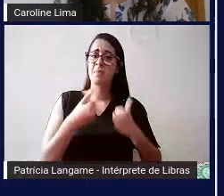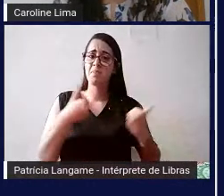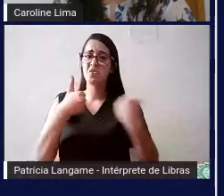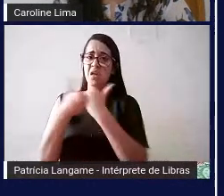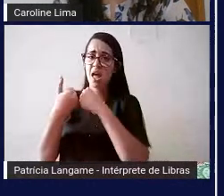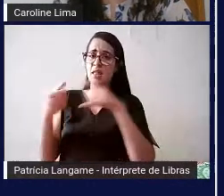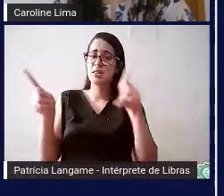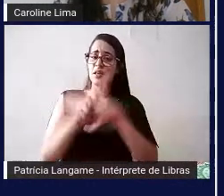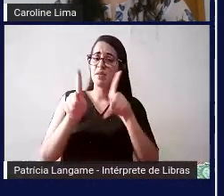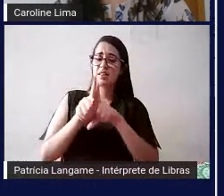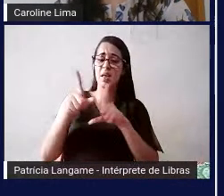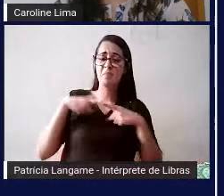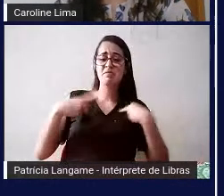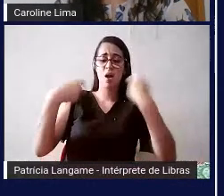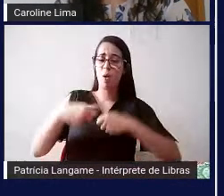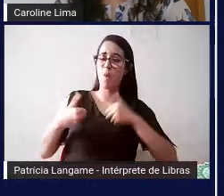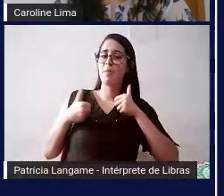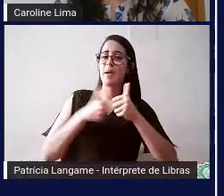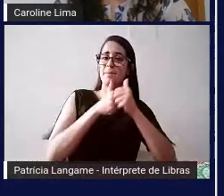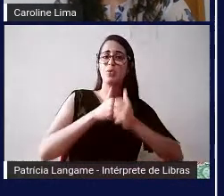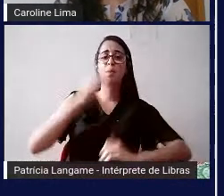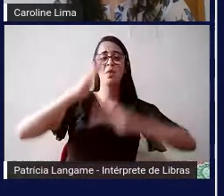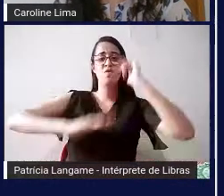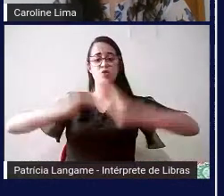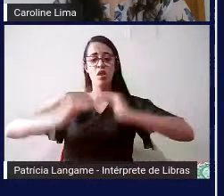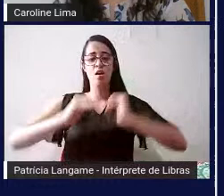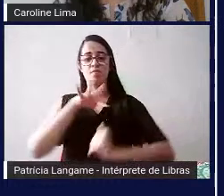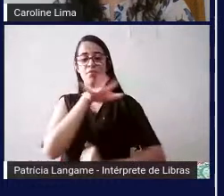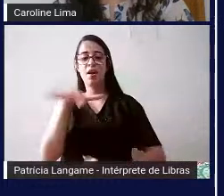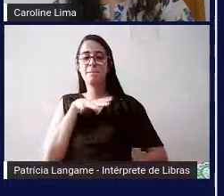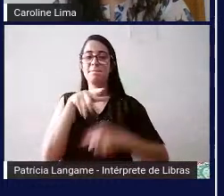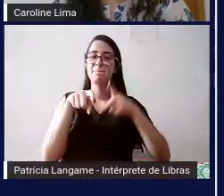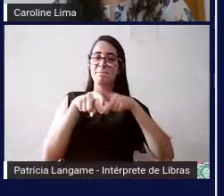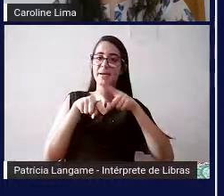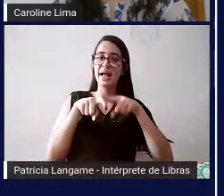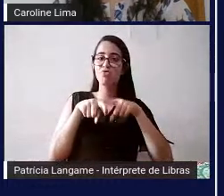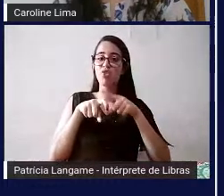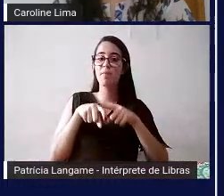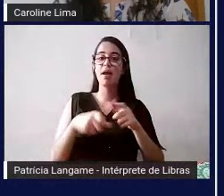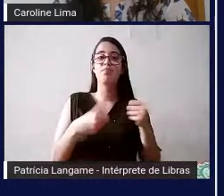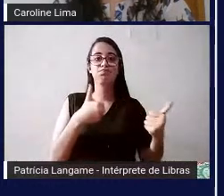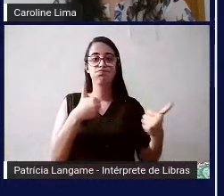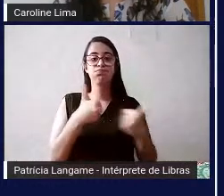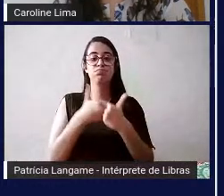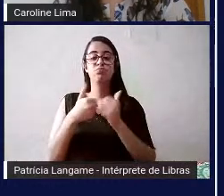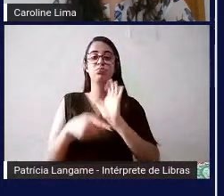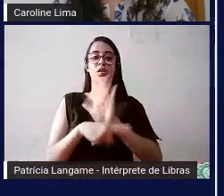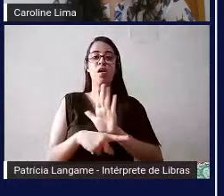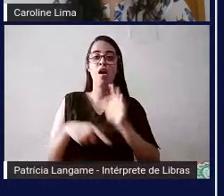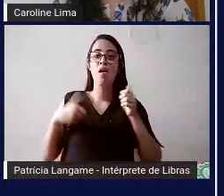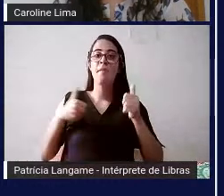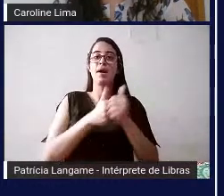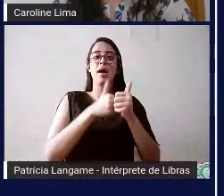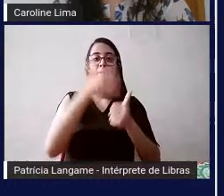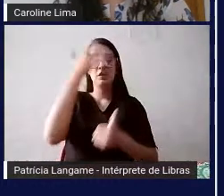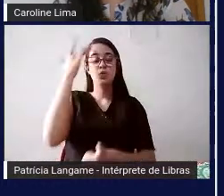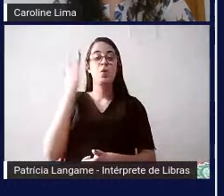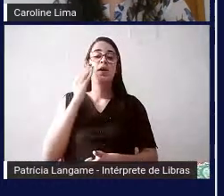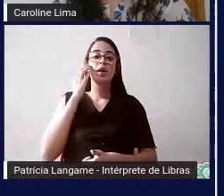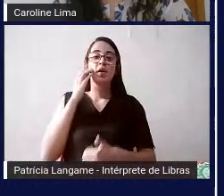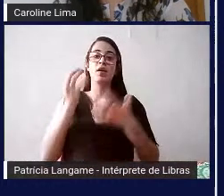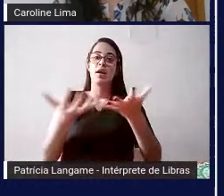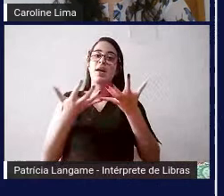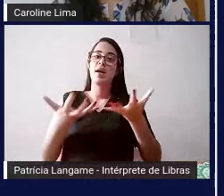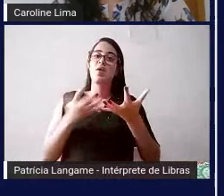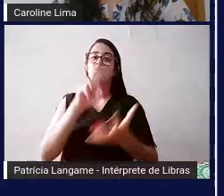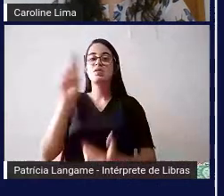tem precisa de acompanhamento de profissionais da área médica para ajudar para acompanhar a pessoa que quer utilizar isso